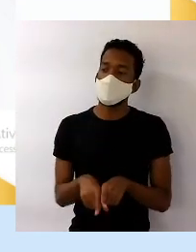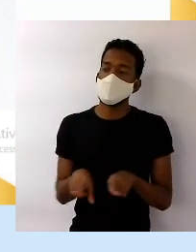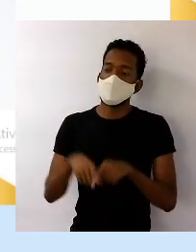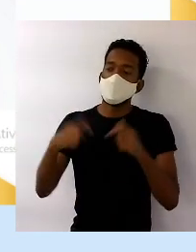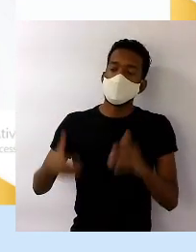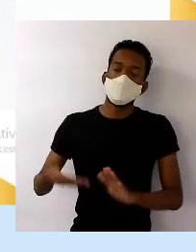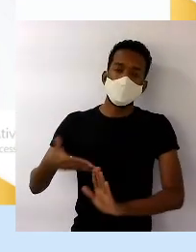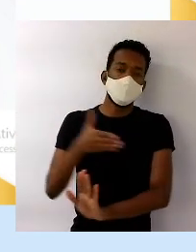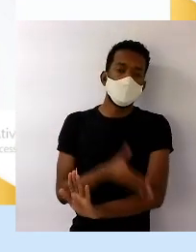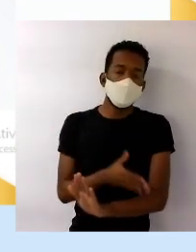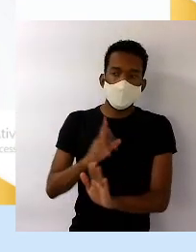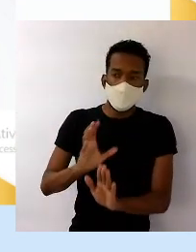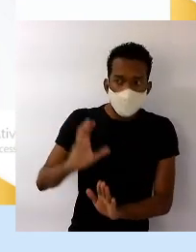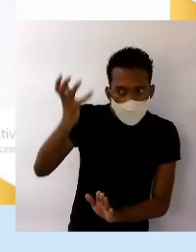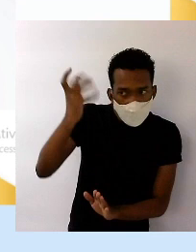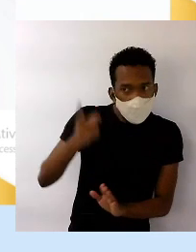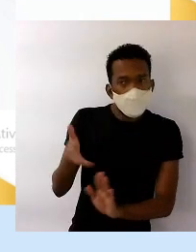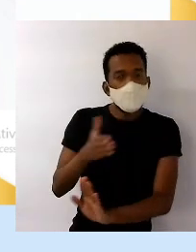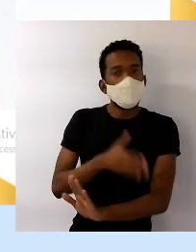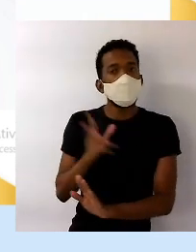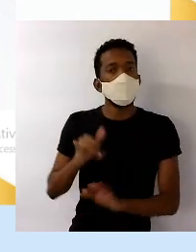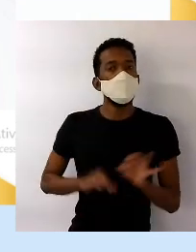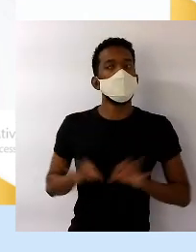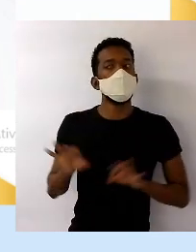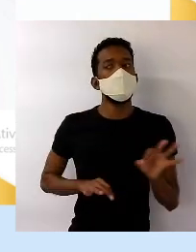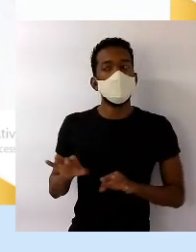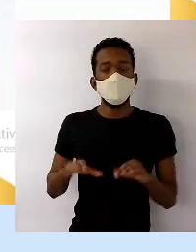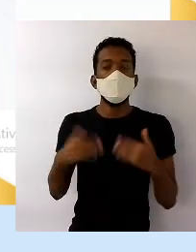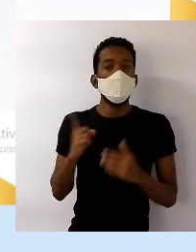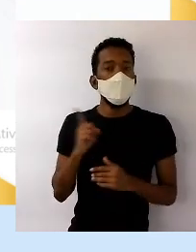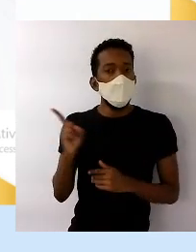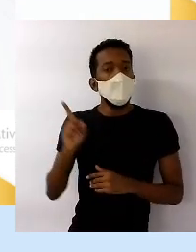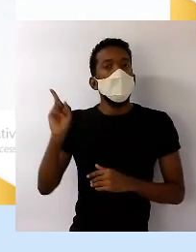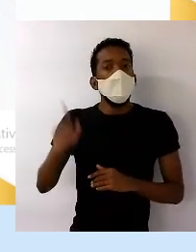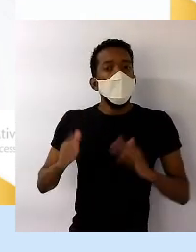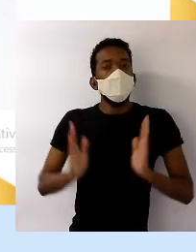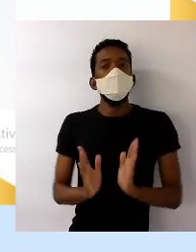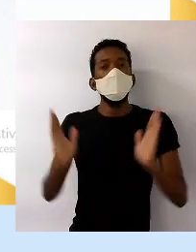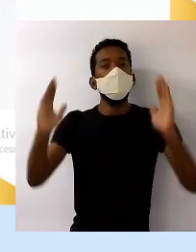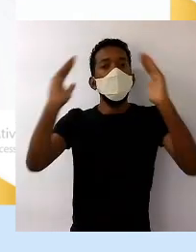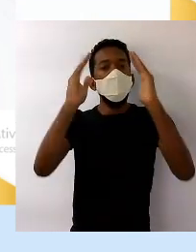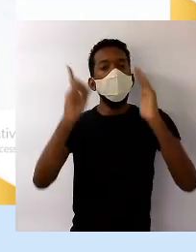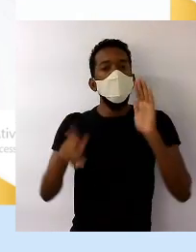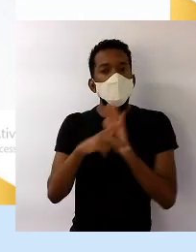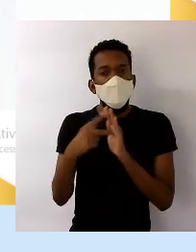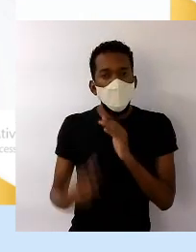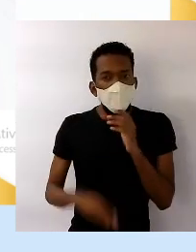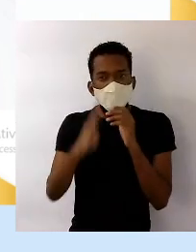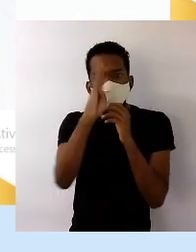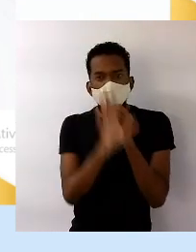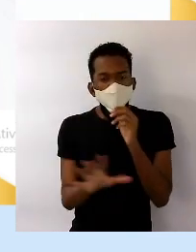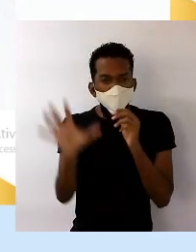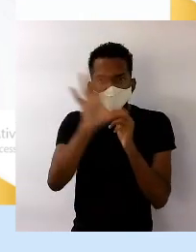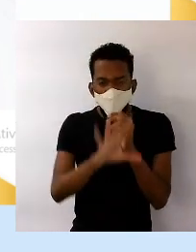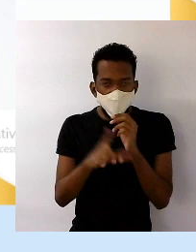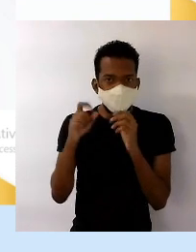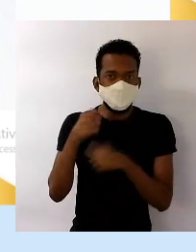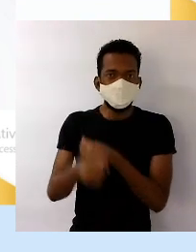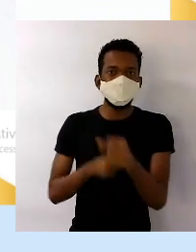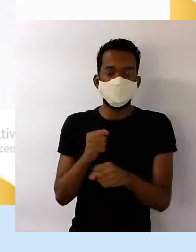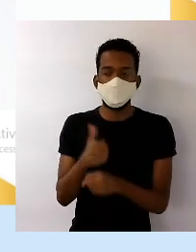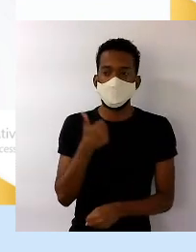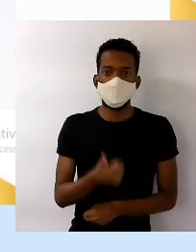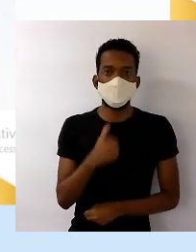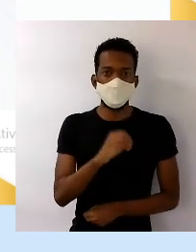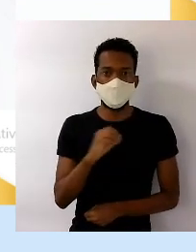antecipa alguns fatos para a gente se preparar. E é essa projeção que a pirâmide etária brasileira, para 2100, ela